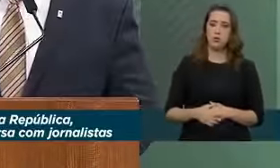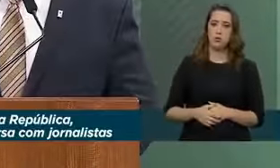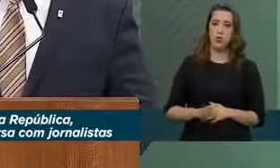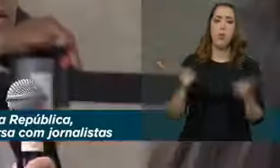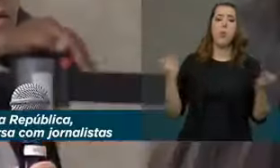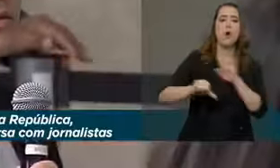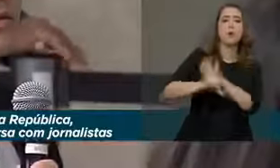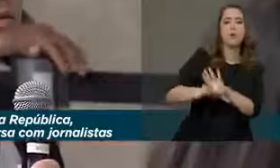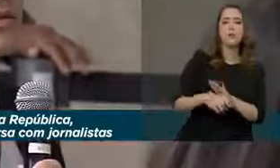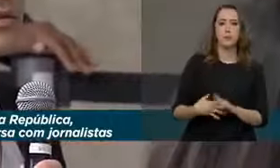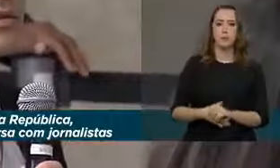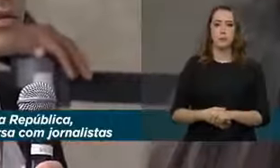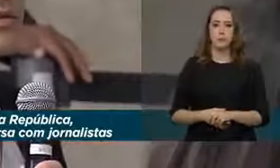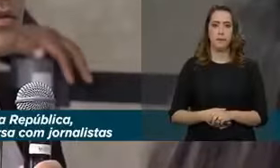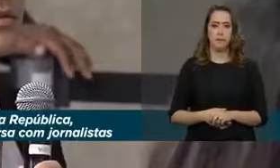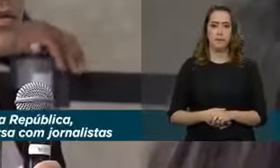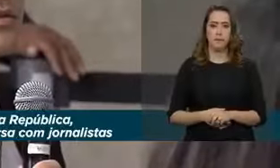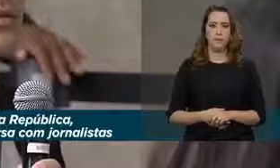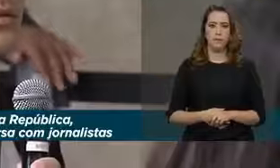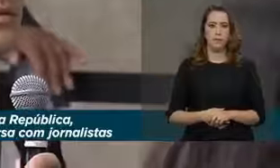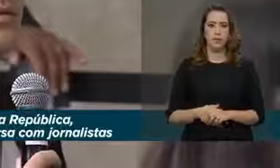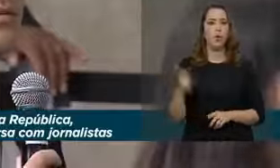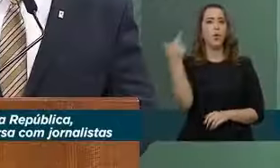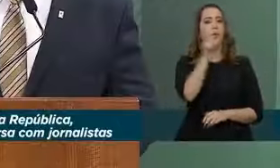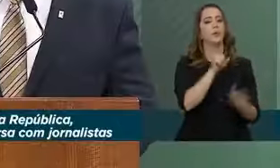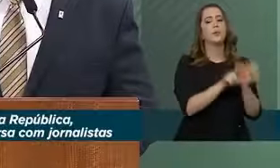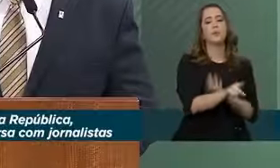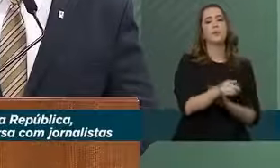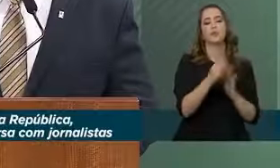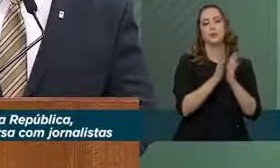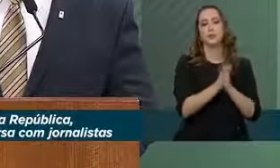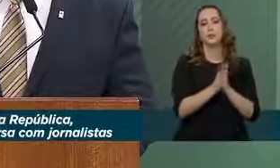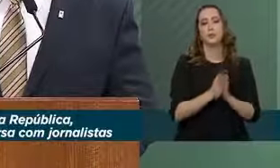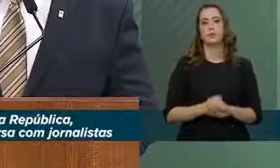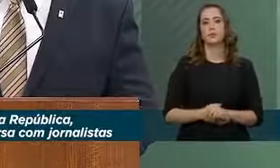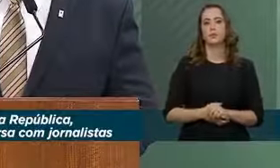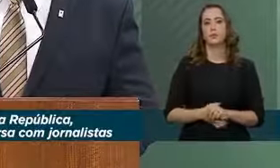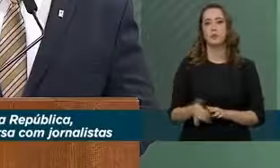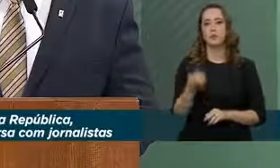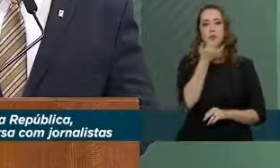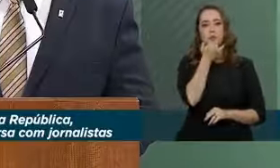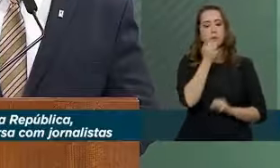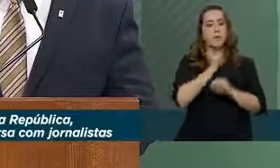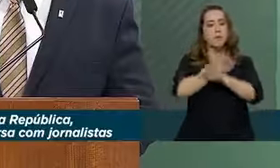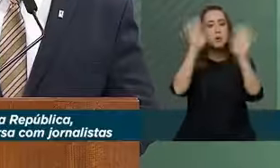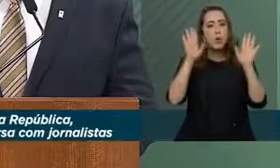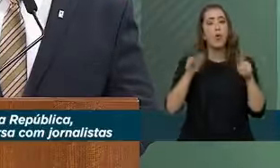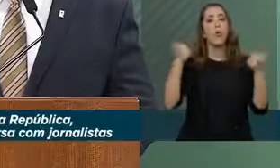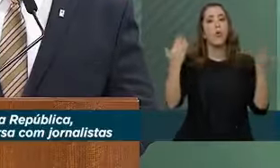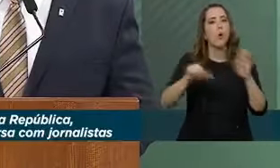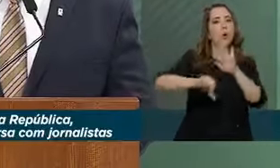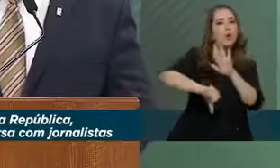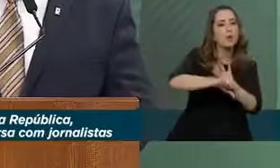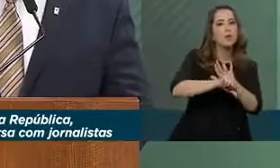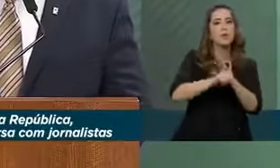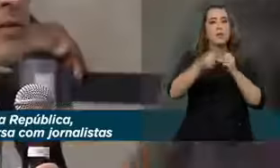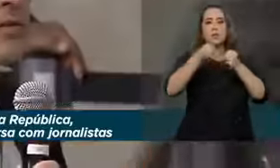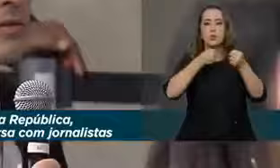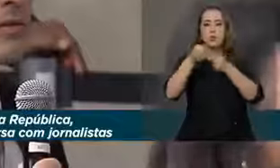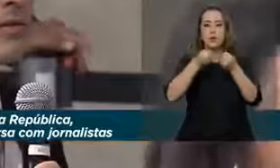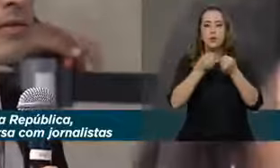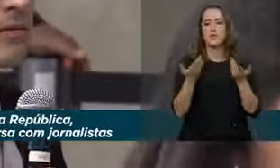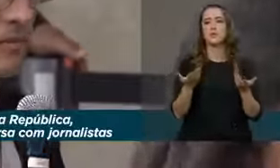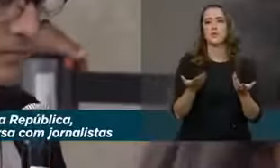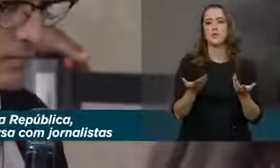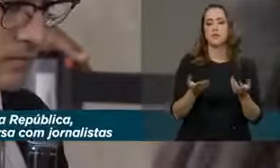Mas qual crime? Próxima pergunta, por favor. Desculpa, porta-voz, não ficou claro. Qual crime foi cometido pelo jornalista? Vamos